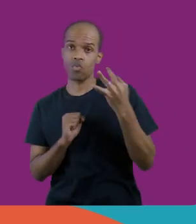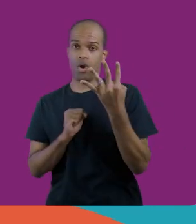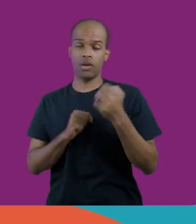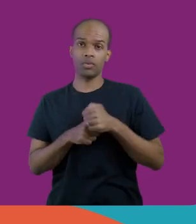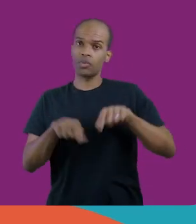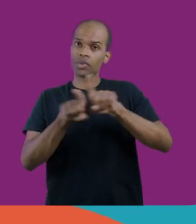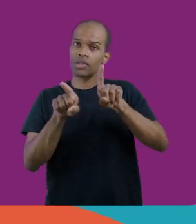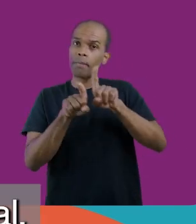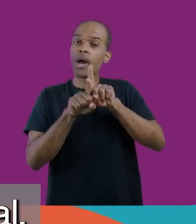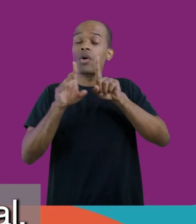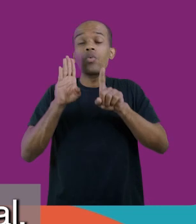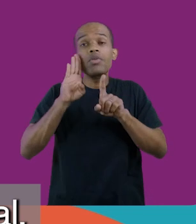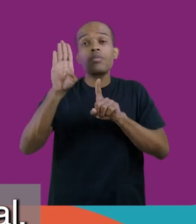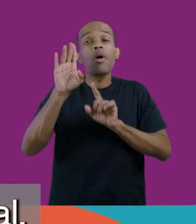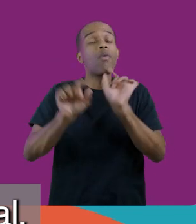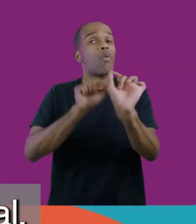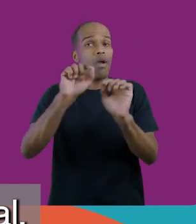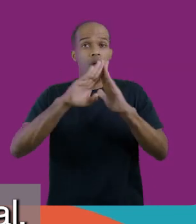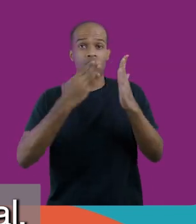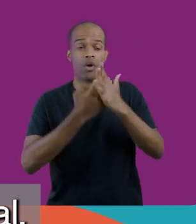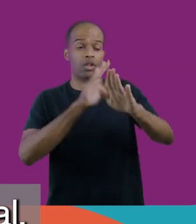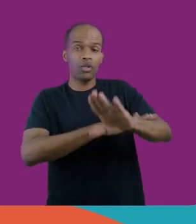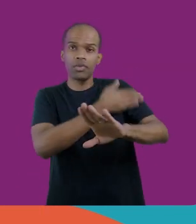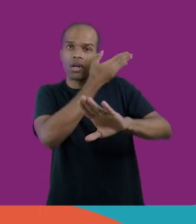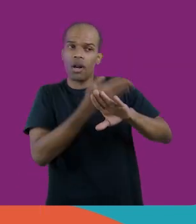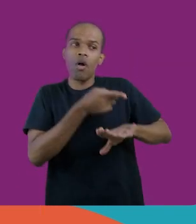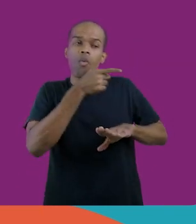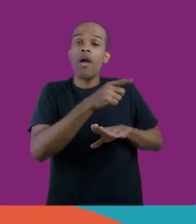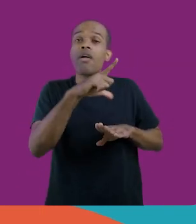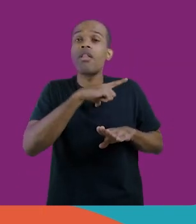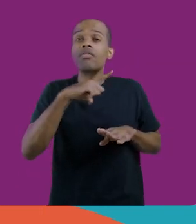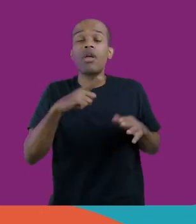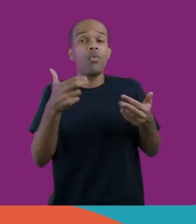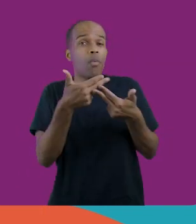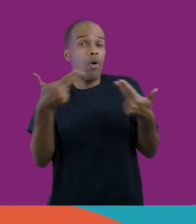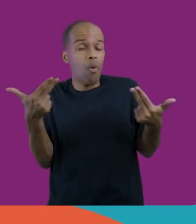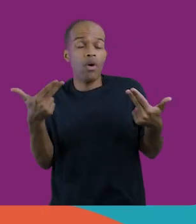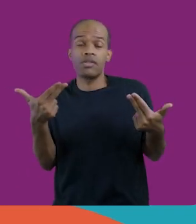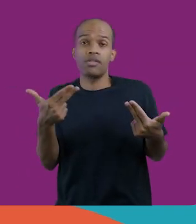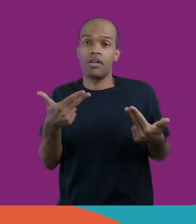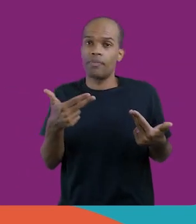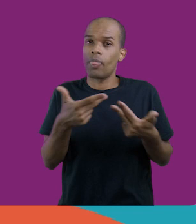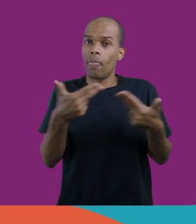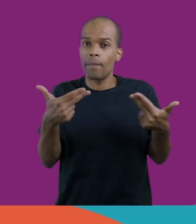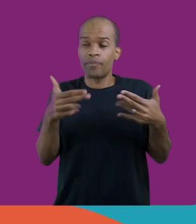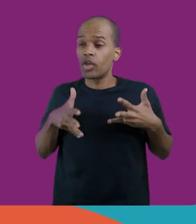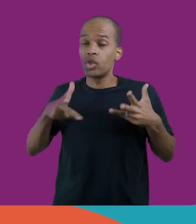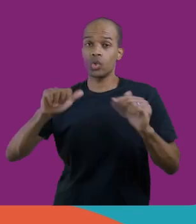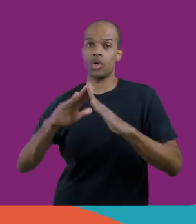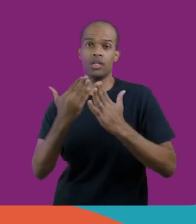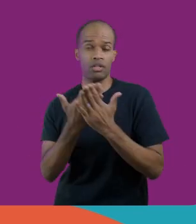e as premissas, principalmente a escola de tempo integral, ela conta com uma ferramenta que